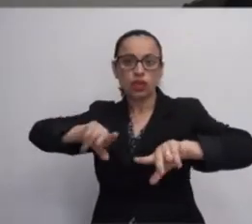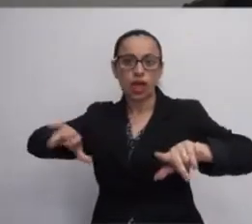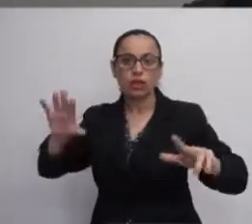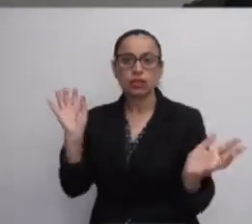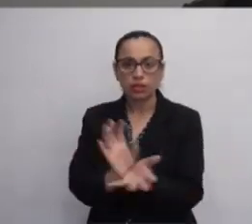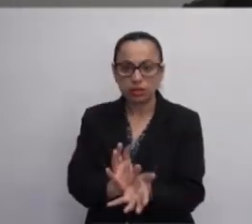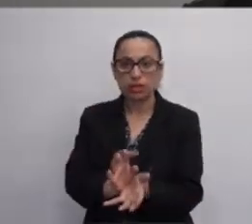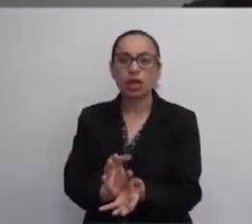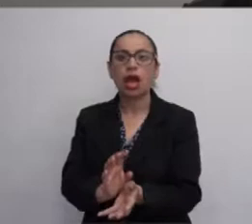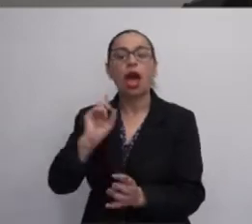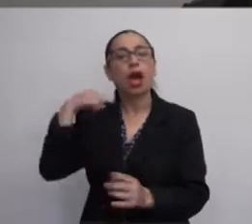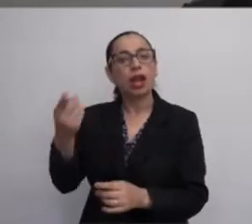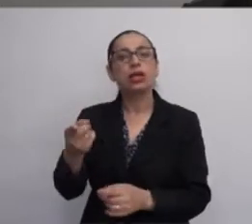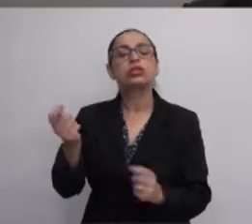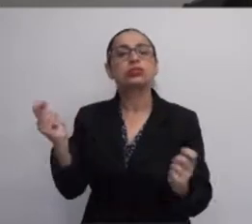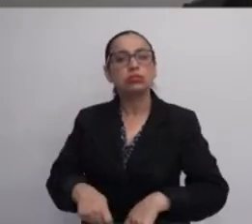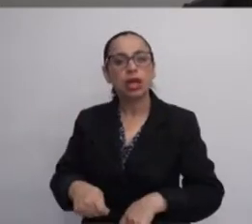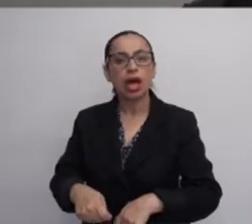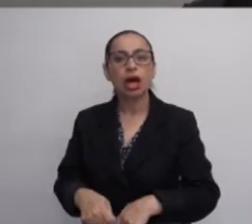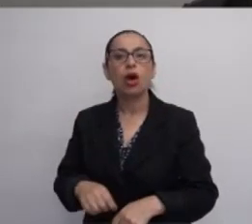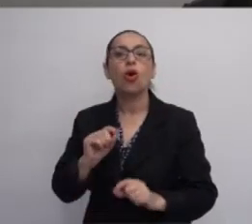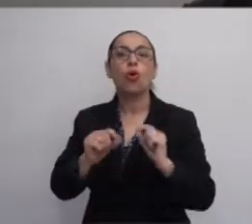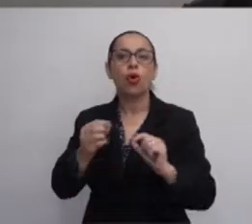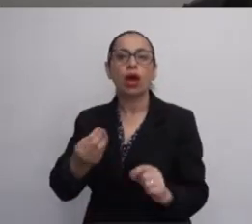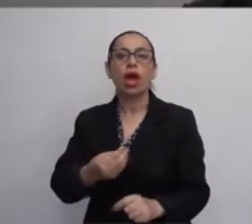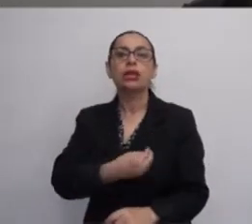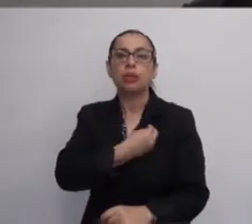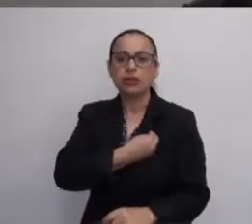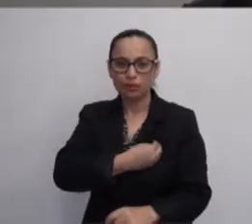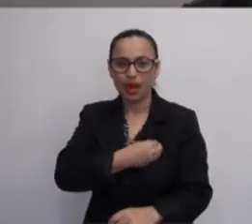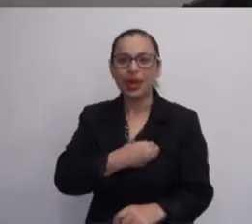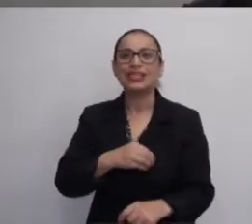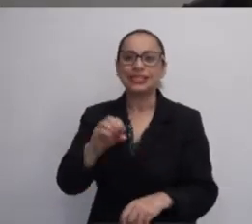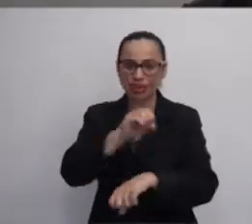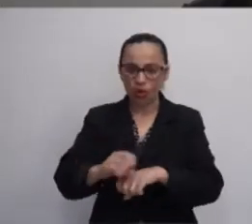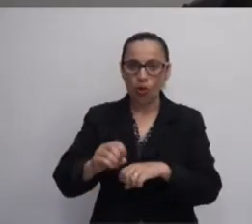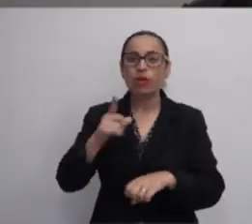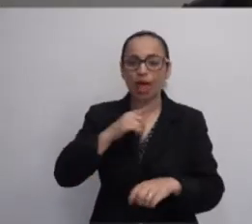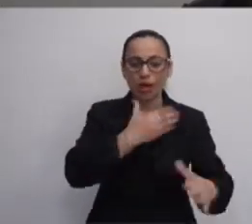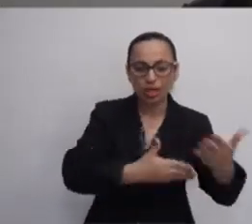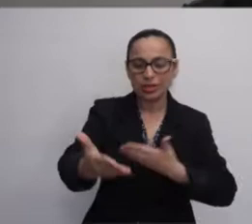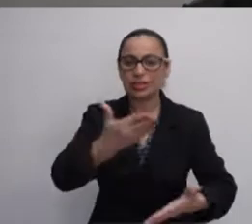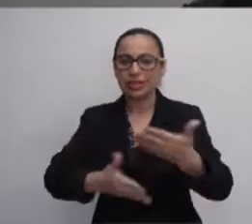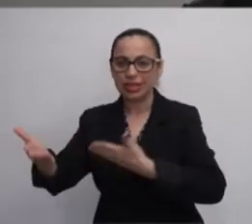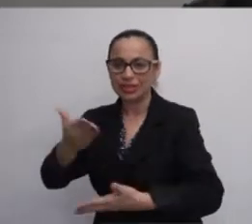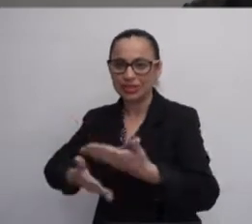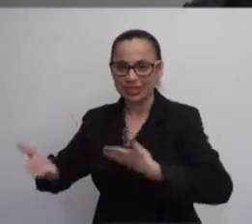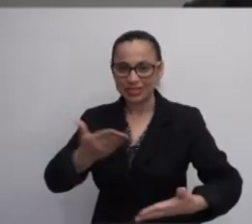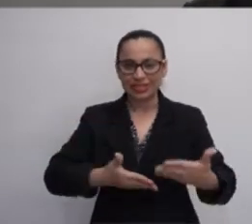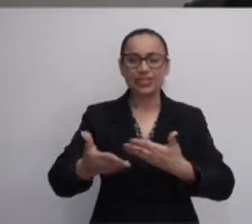além de promover, entre os participantes da atividade, uma socialização,